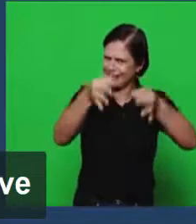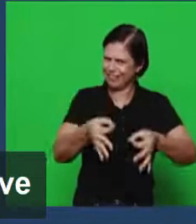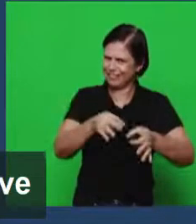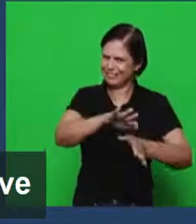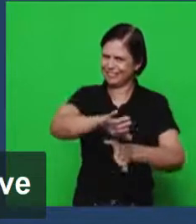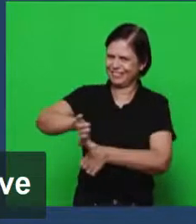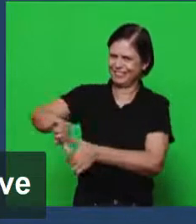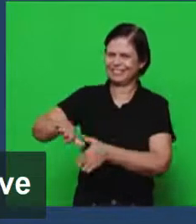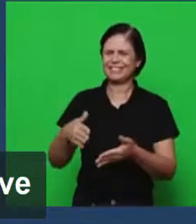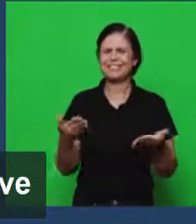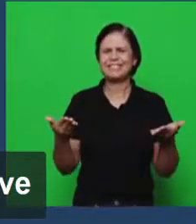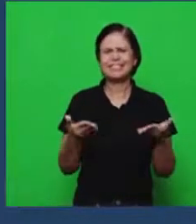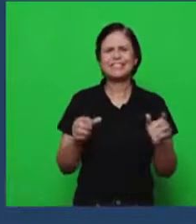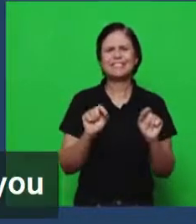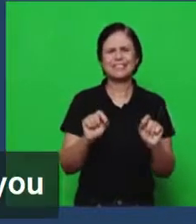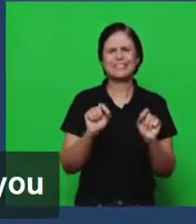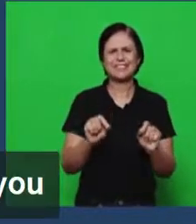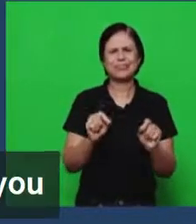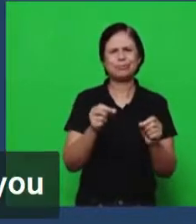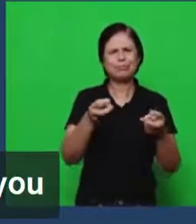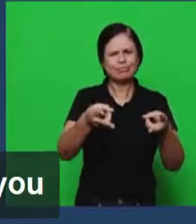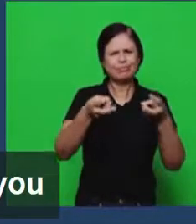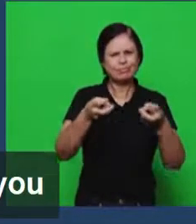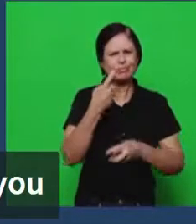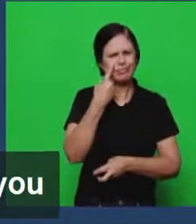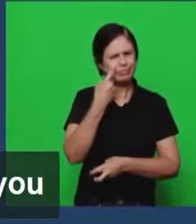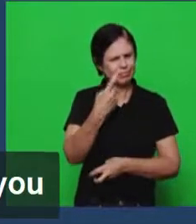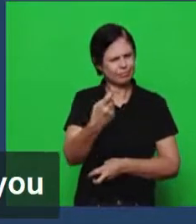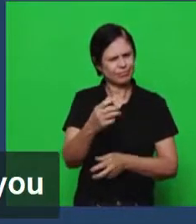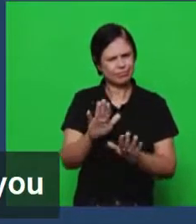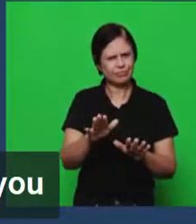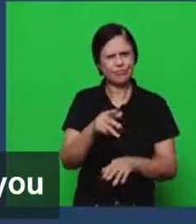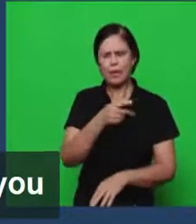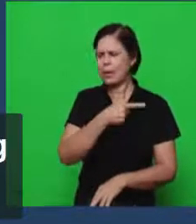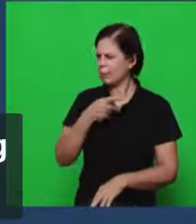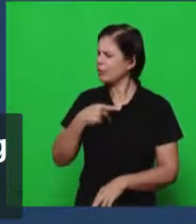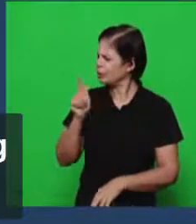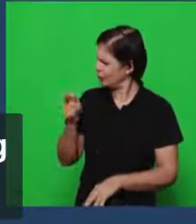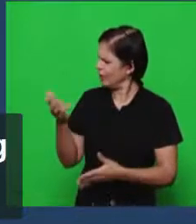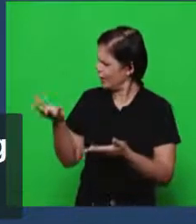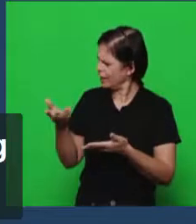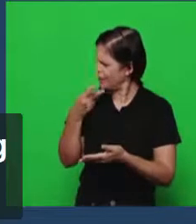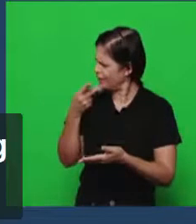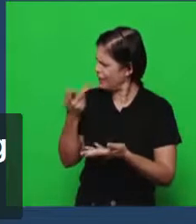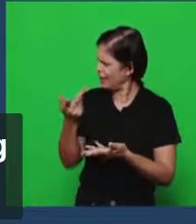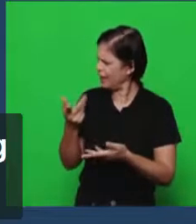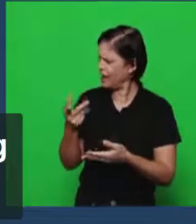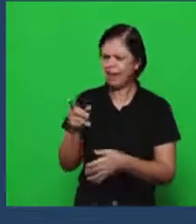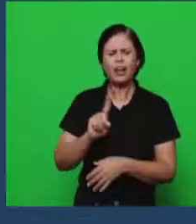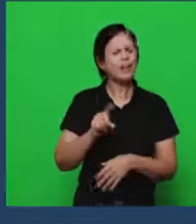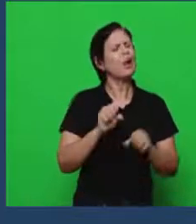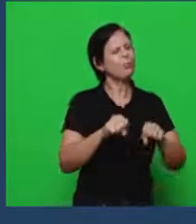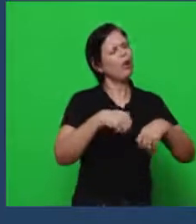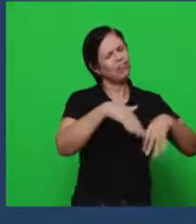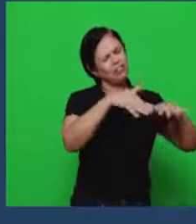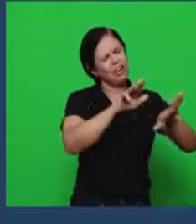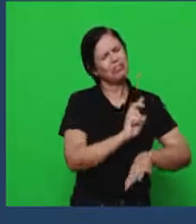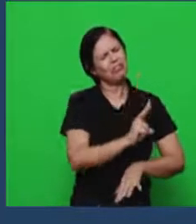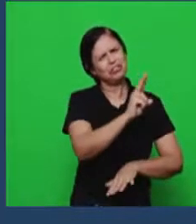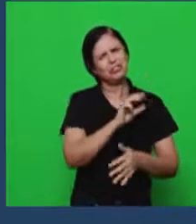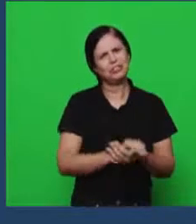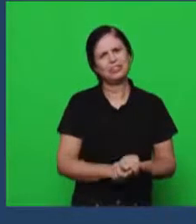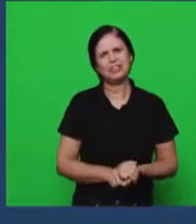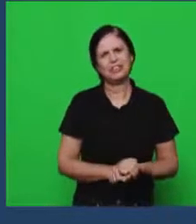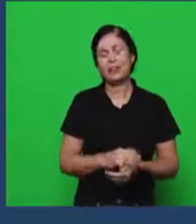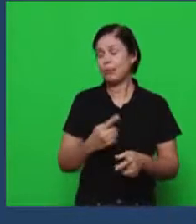Agora, é interessante observar, o pastor Gedeuti tem até uma palavra, não pastor Gedeuti? Que seria interessante observar, porque eu quero